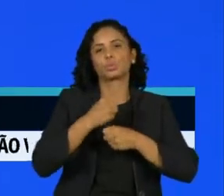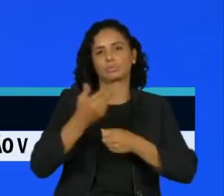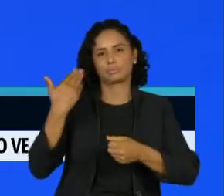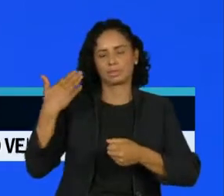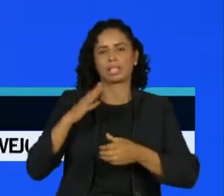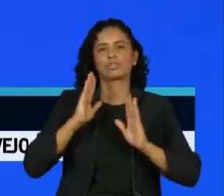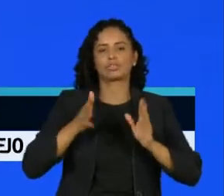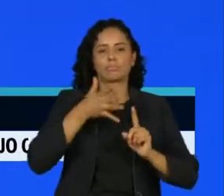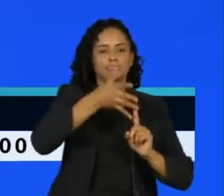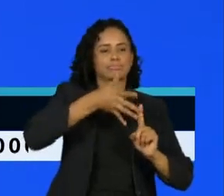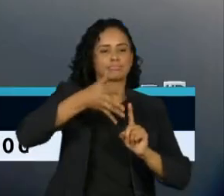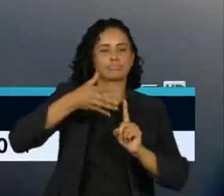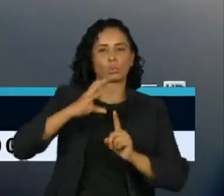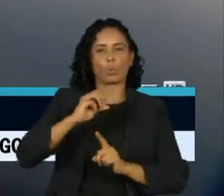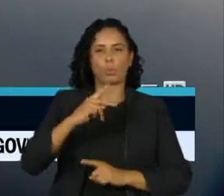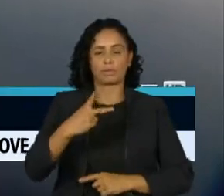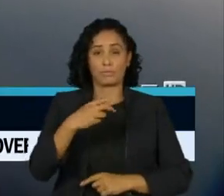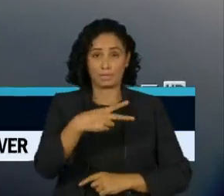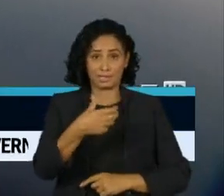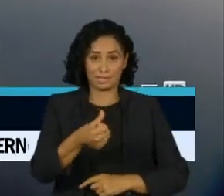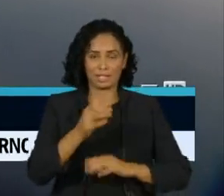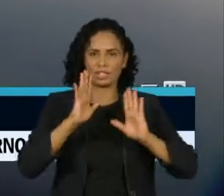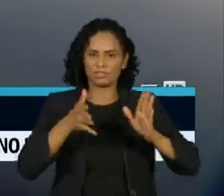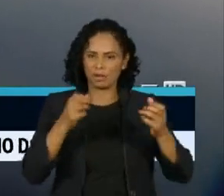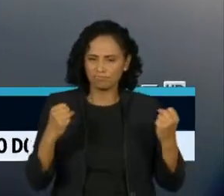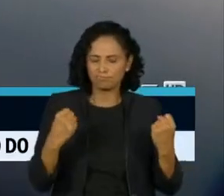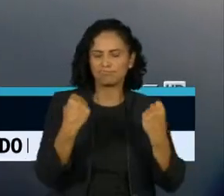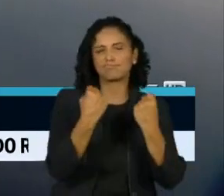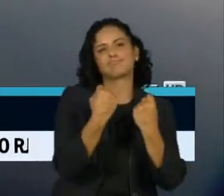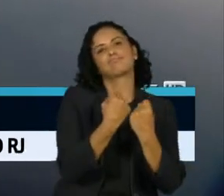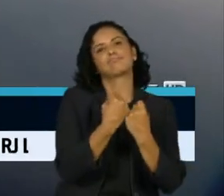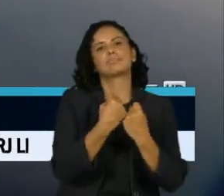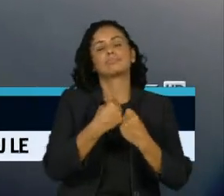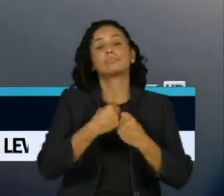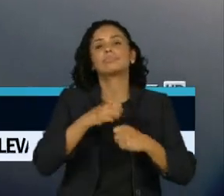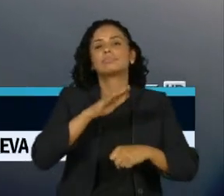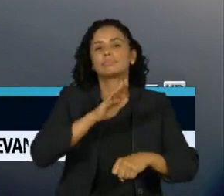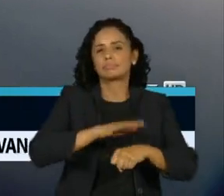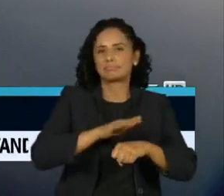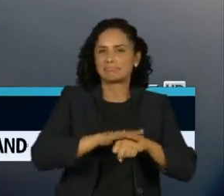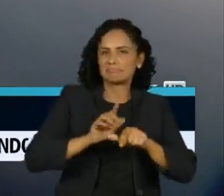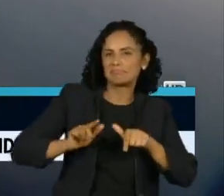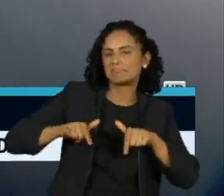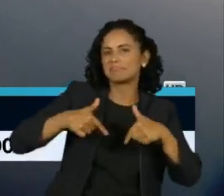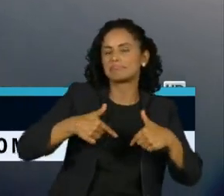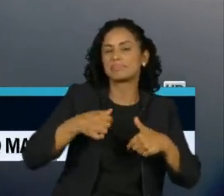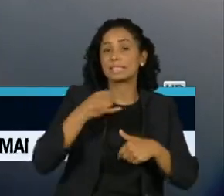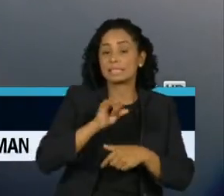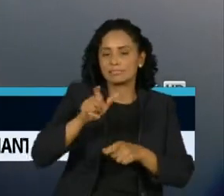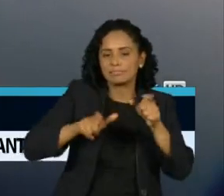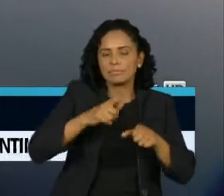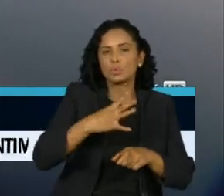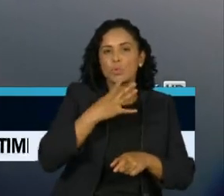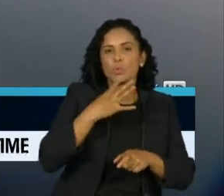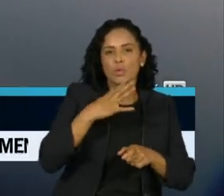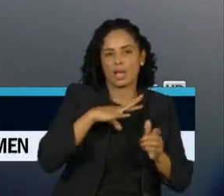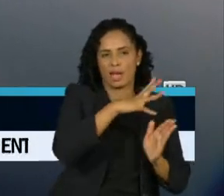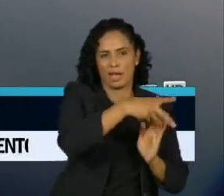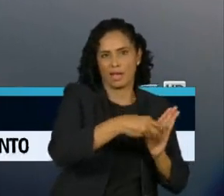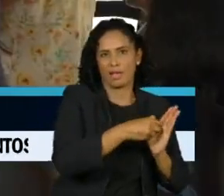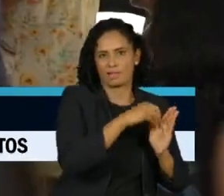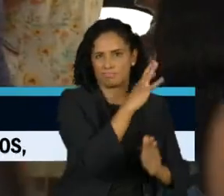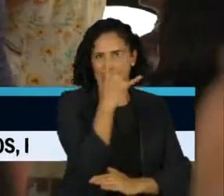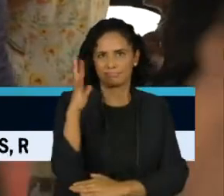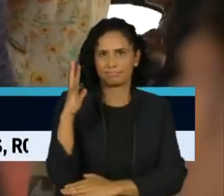Agora, defende uma atuação mais direta de quem de fato conhece a floresta. A gente quer colocar o quê? Uma